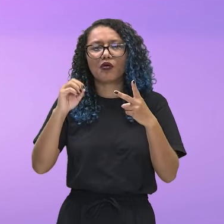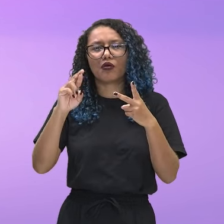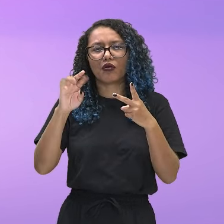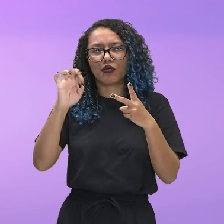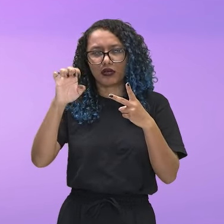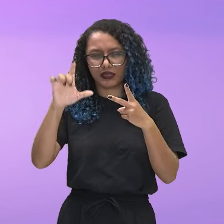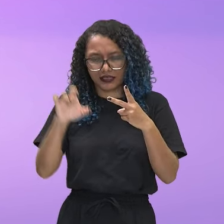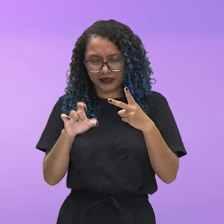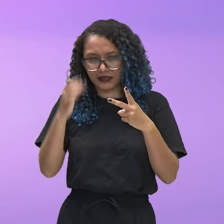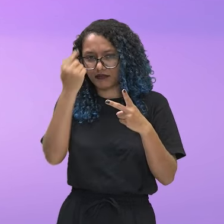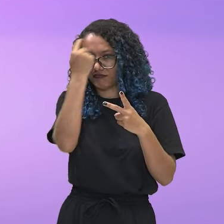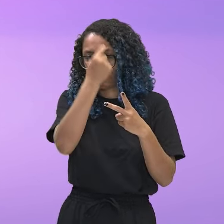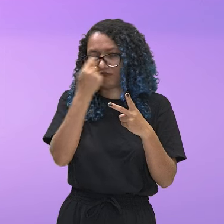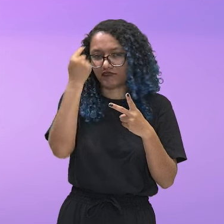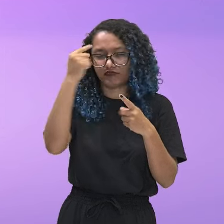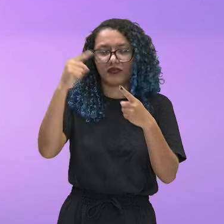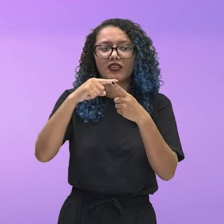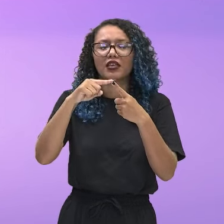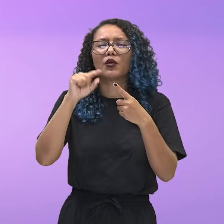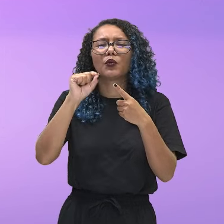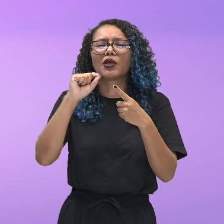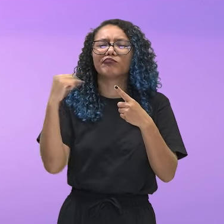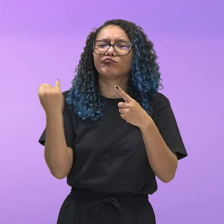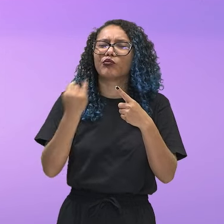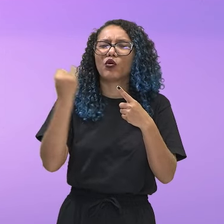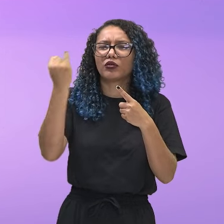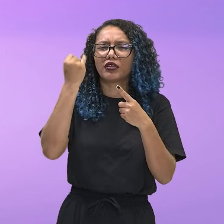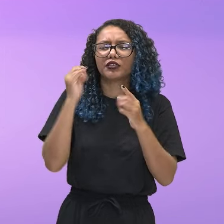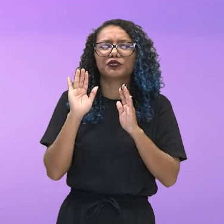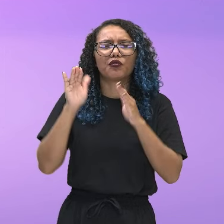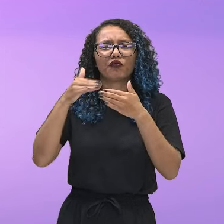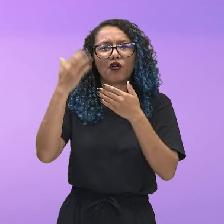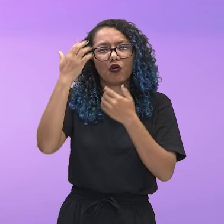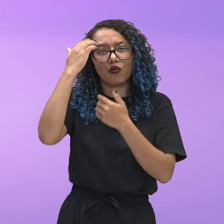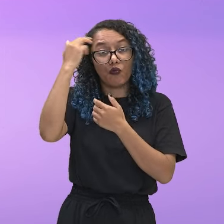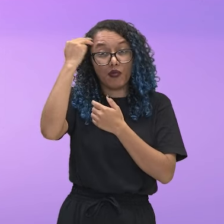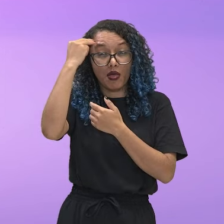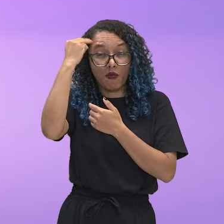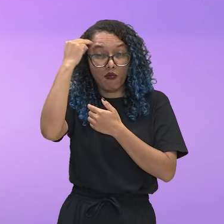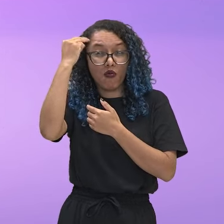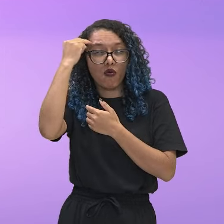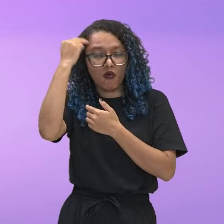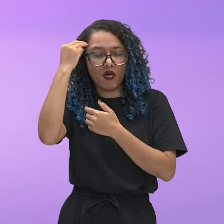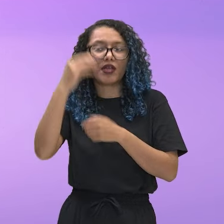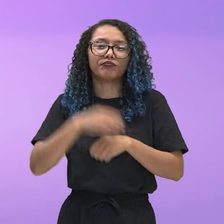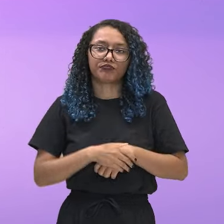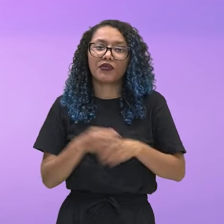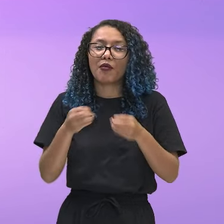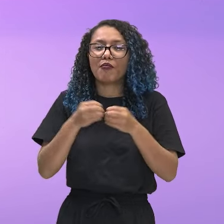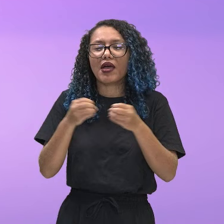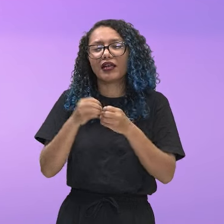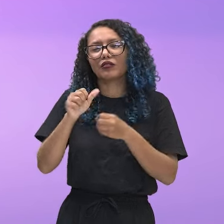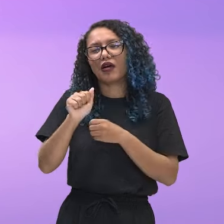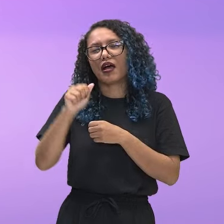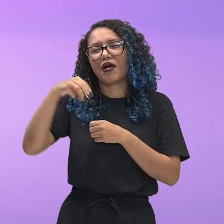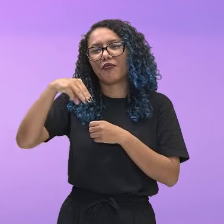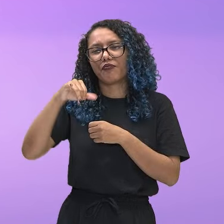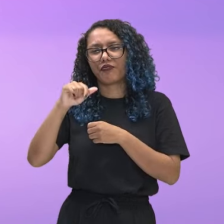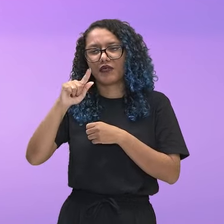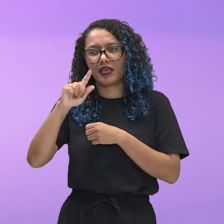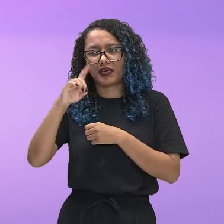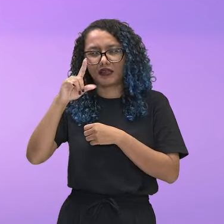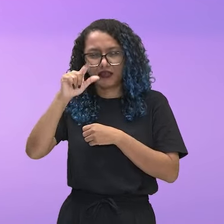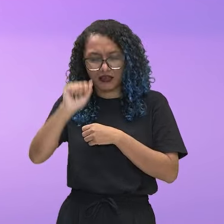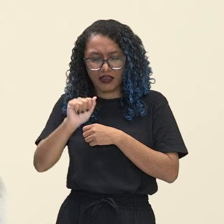límbico é a estrutura mais importante para a memória, o hipocampo, e está próximo à amígdala, uma estrutura que ajuda a